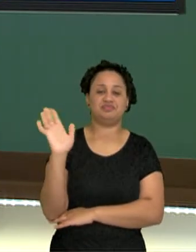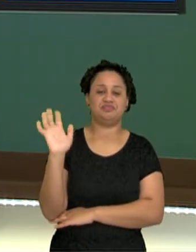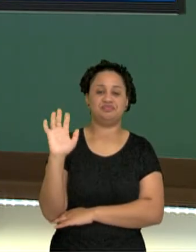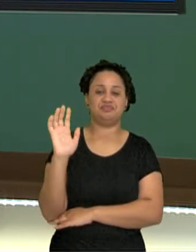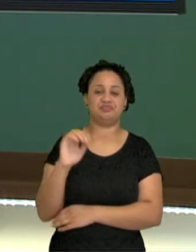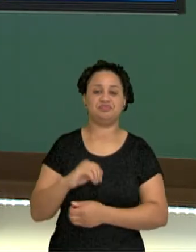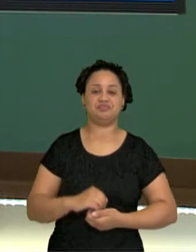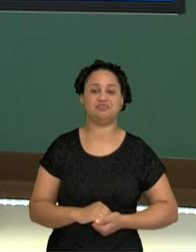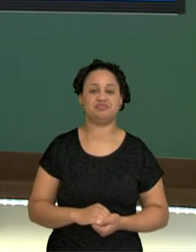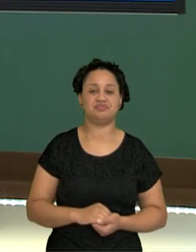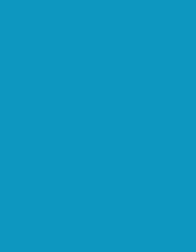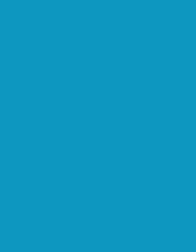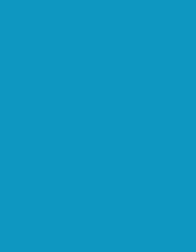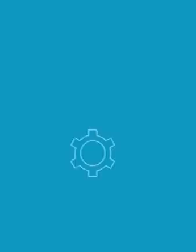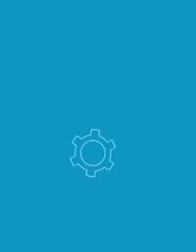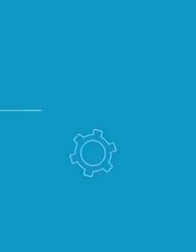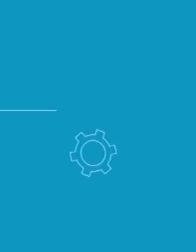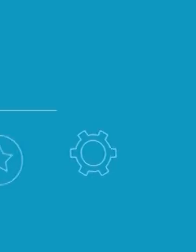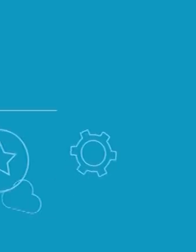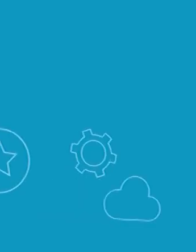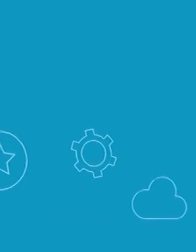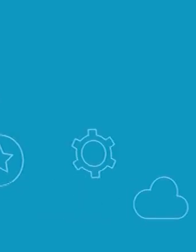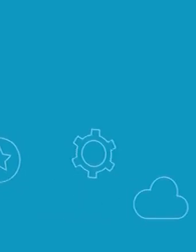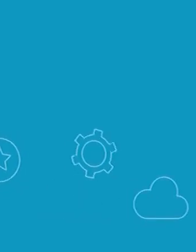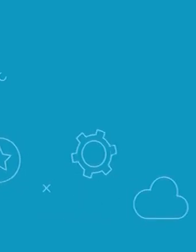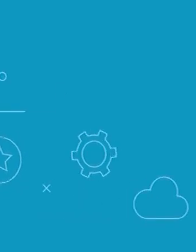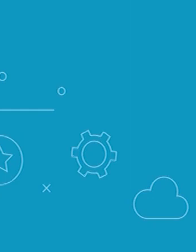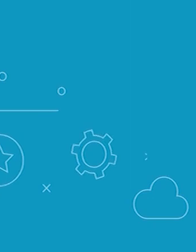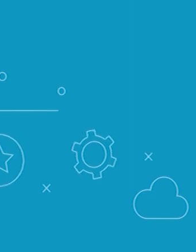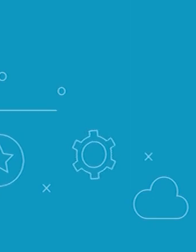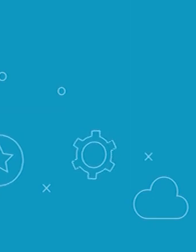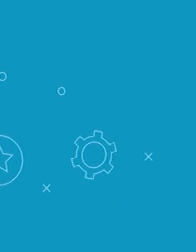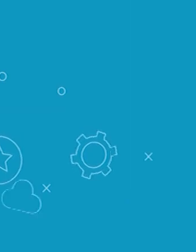Música Música